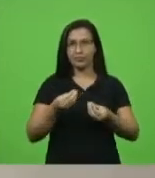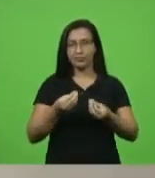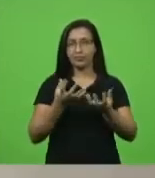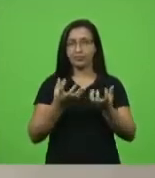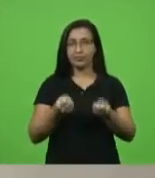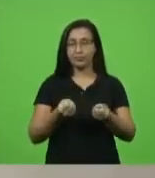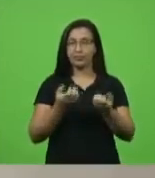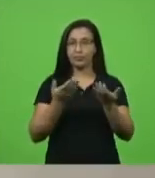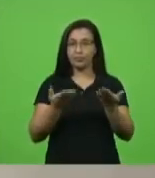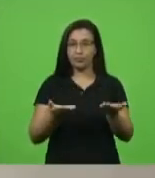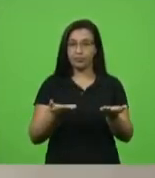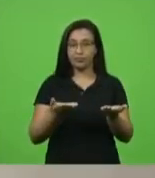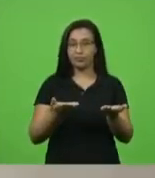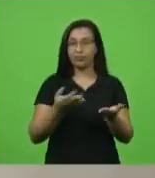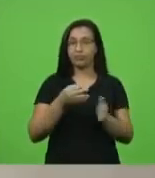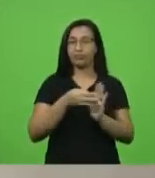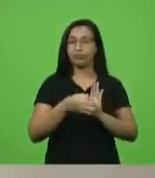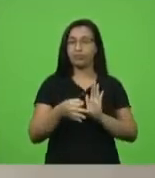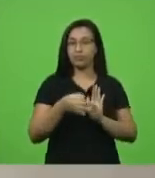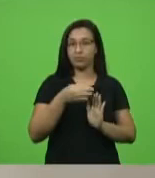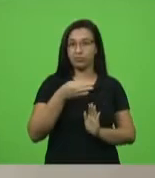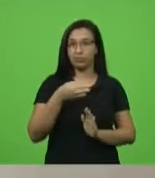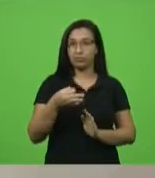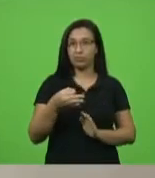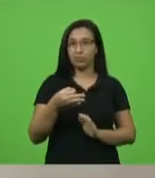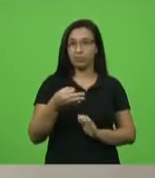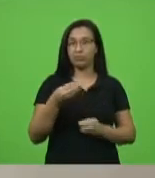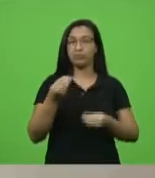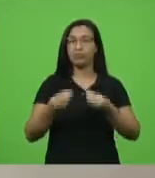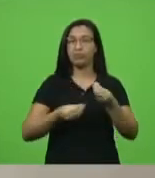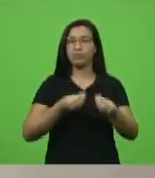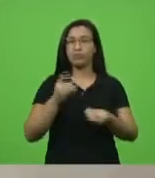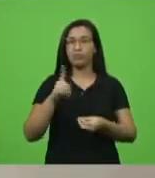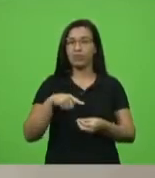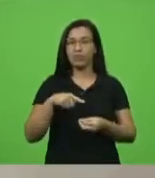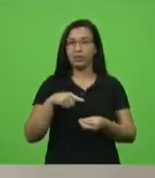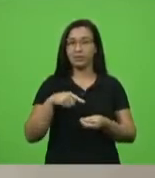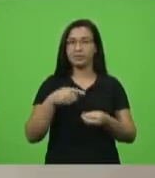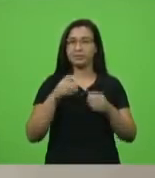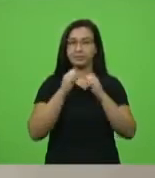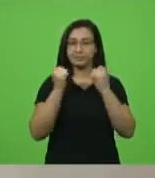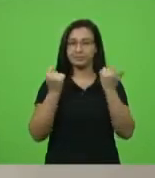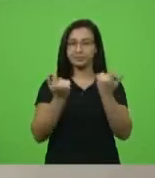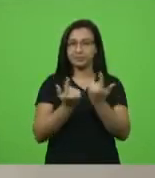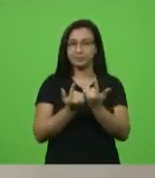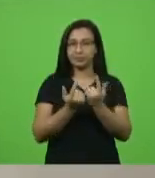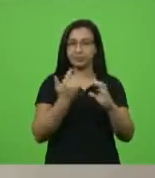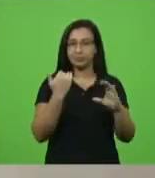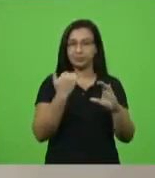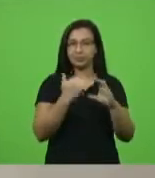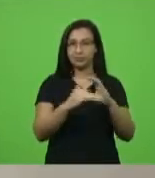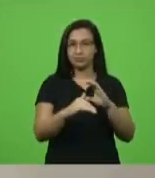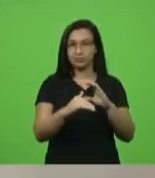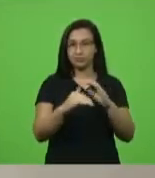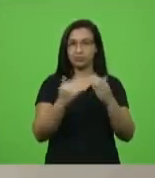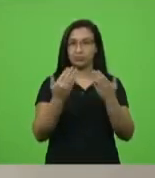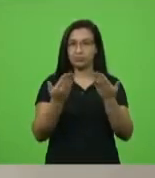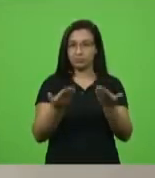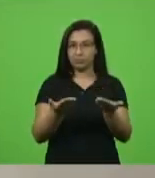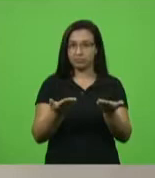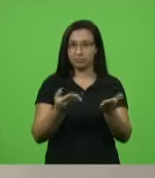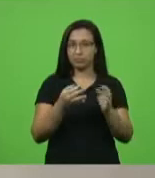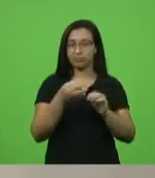proposição do deputado, solicita a vossa excelência. Como será? A Assembleia Legislativa do Estado de Santa Catarina encaminha a proposição do deputado